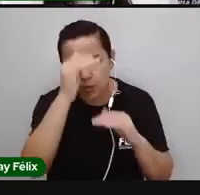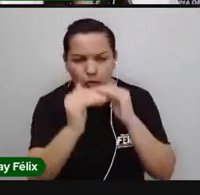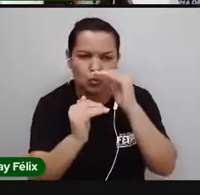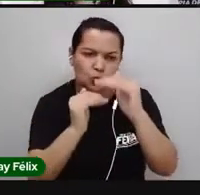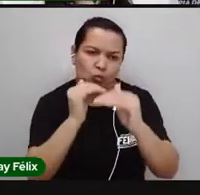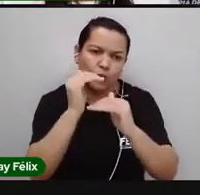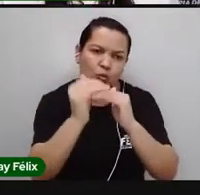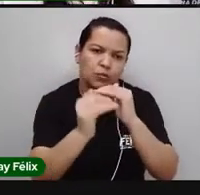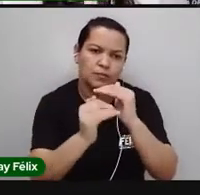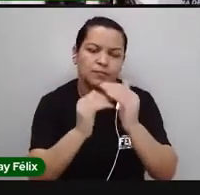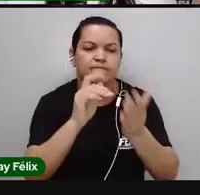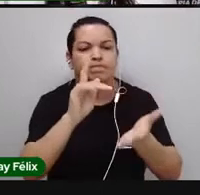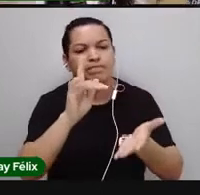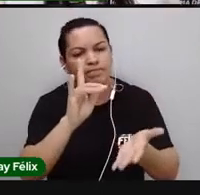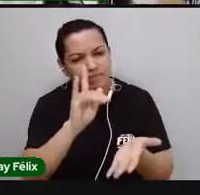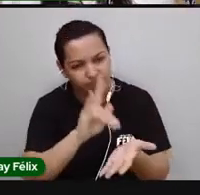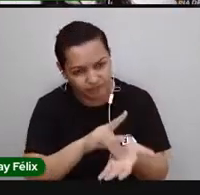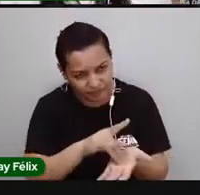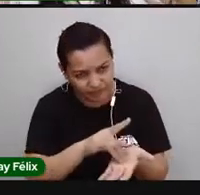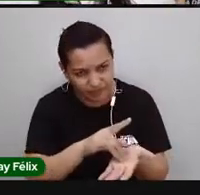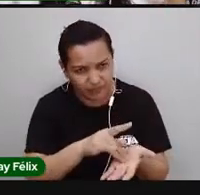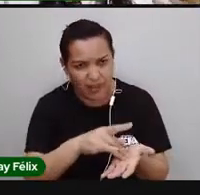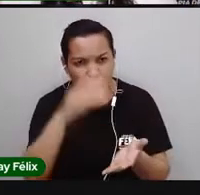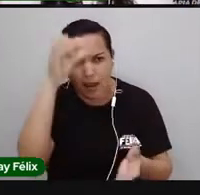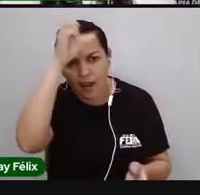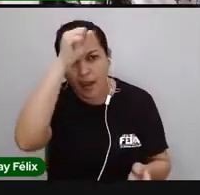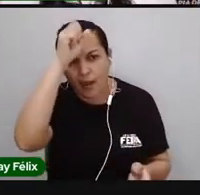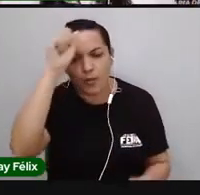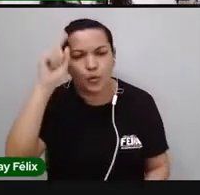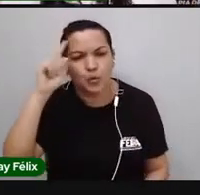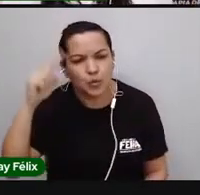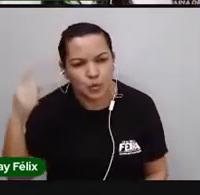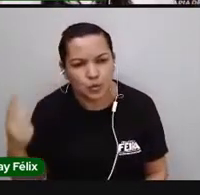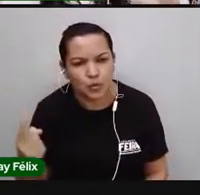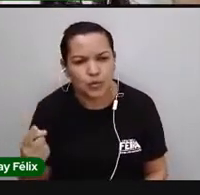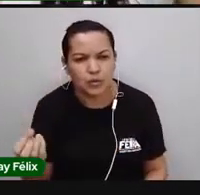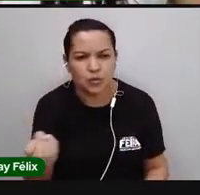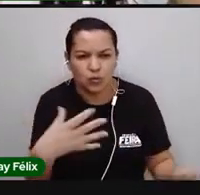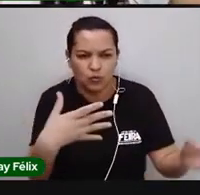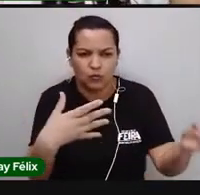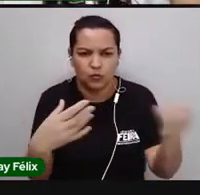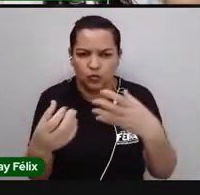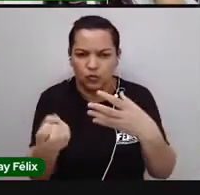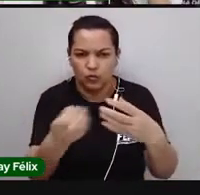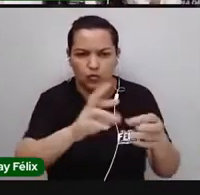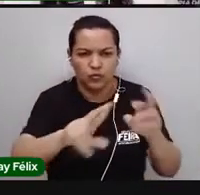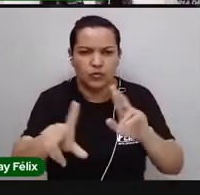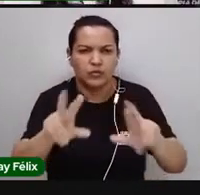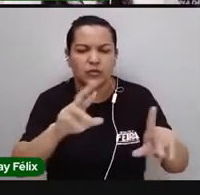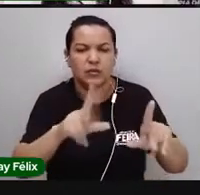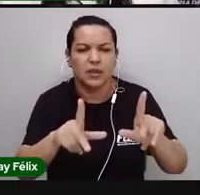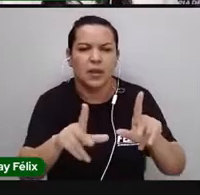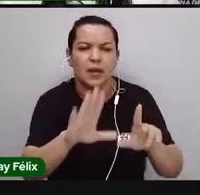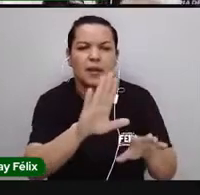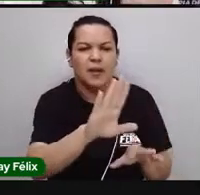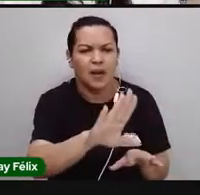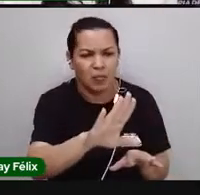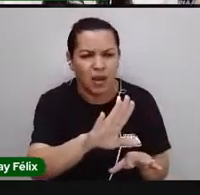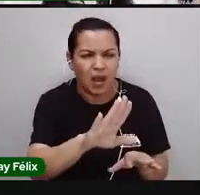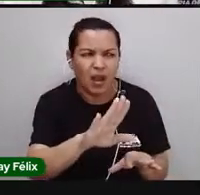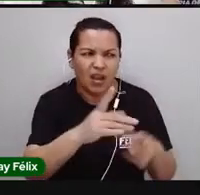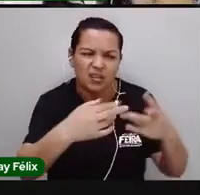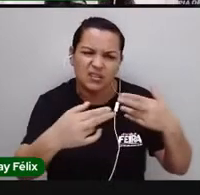E é verdade, a gente aprende todos os dias coisas novas, coisas diferentes, mas também tem coisas que a gente vai